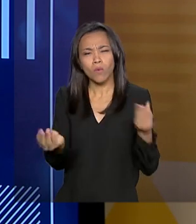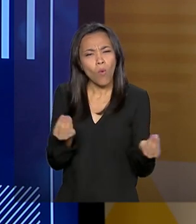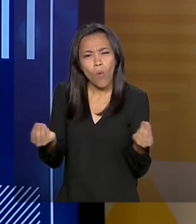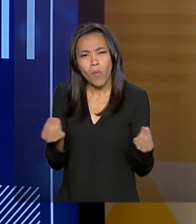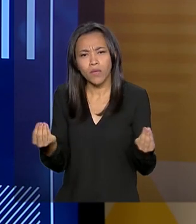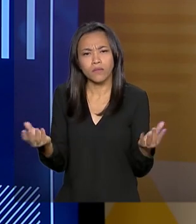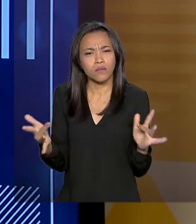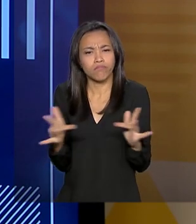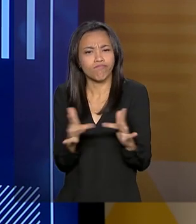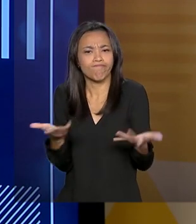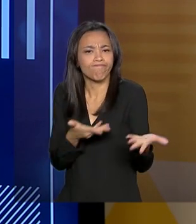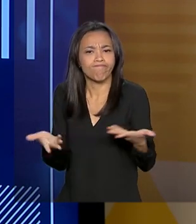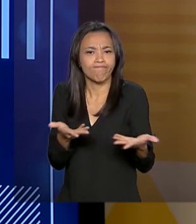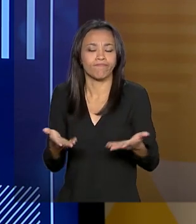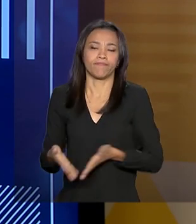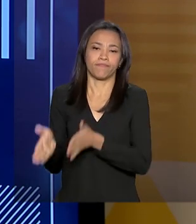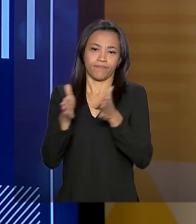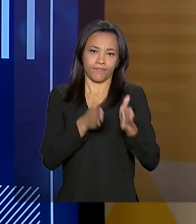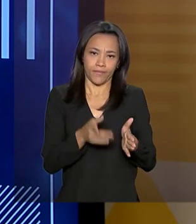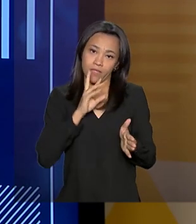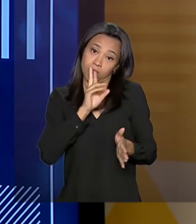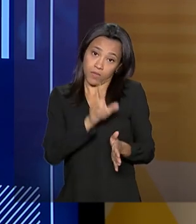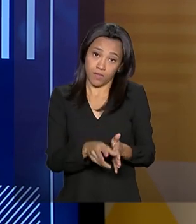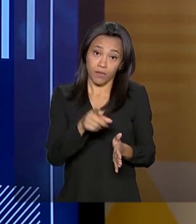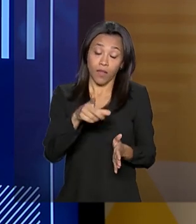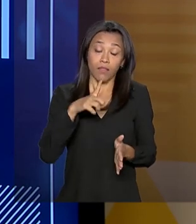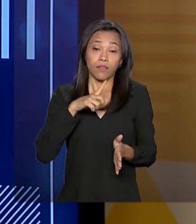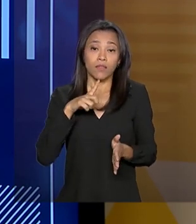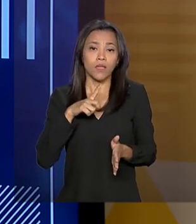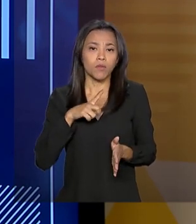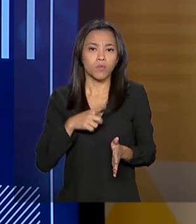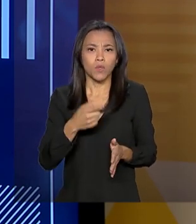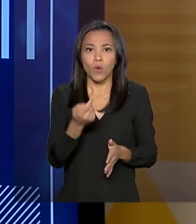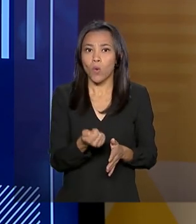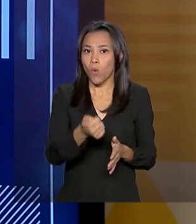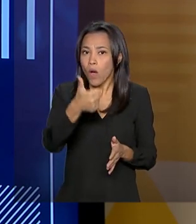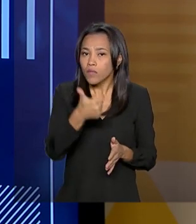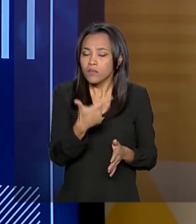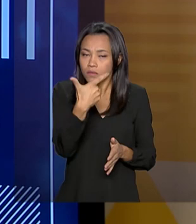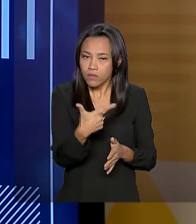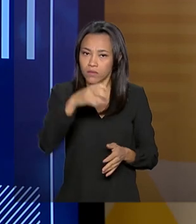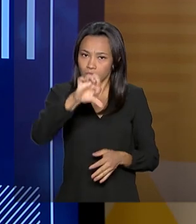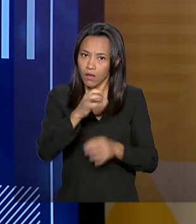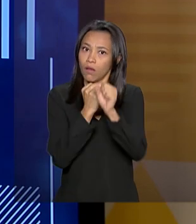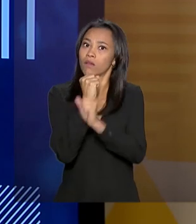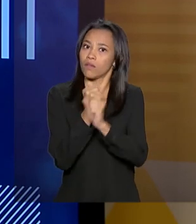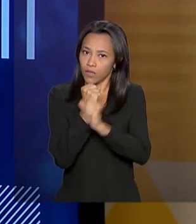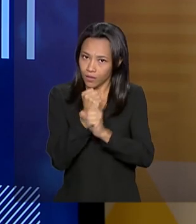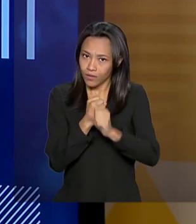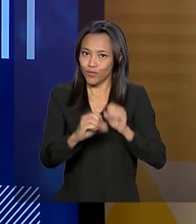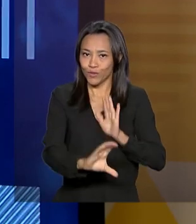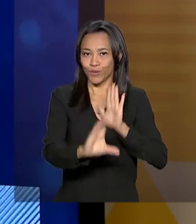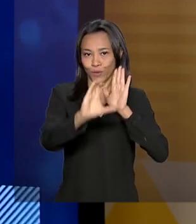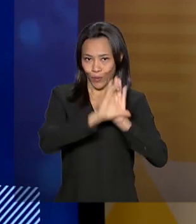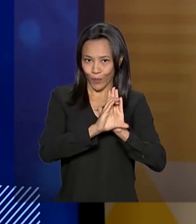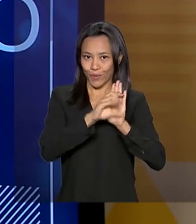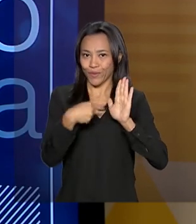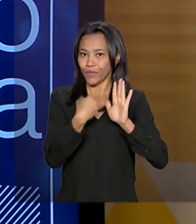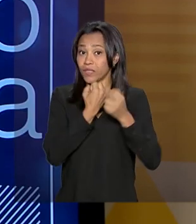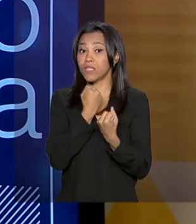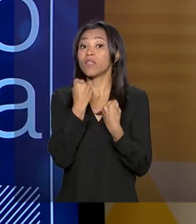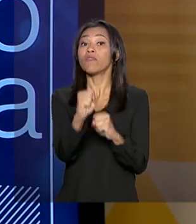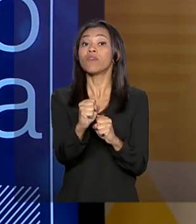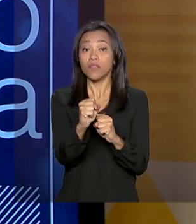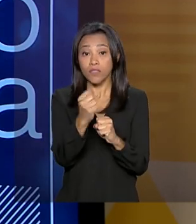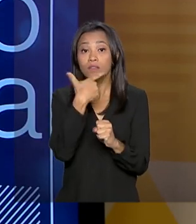temos aí mais de, como você mencionou, quase 29 anos de código de defesa do consumidor.